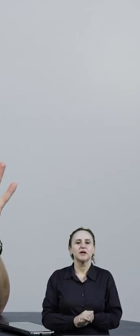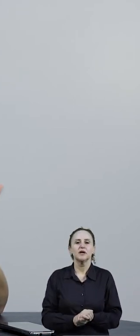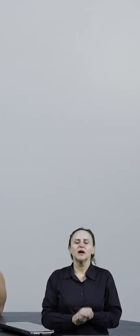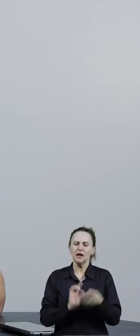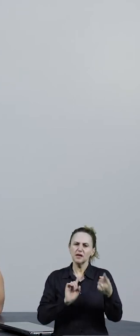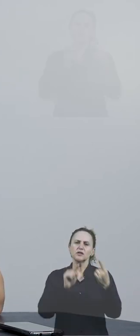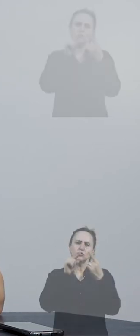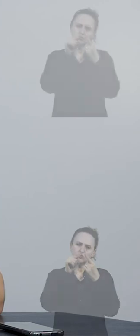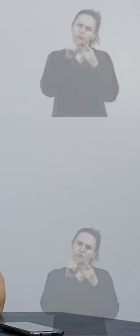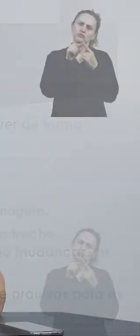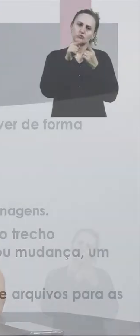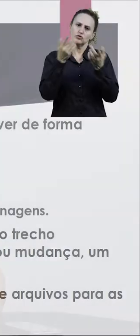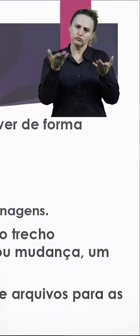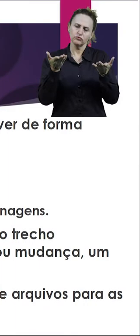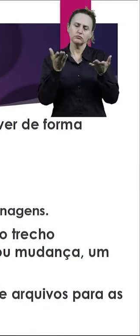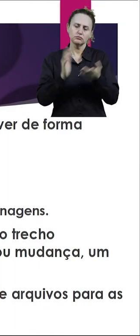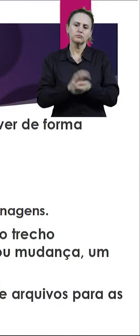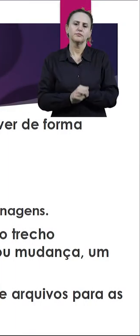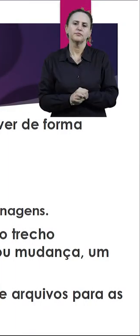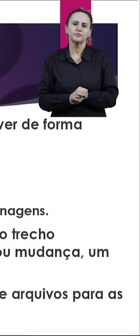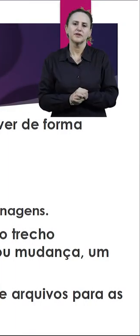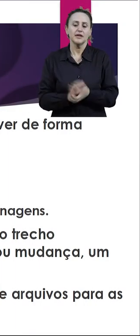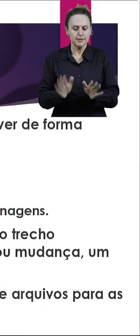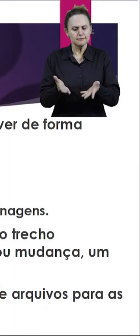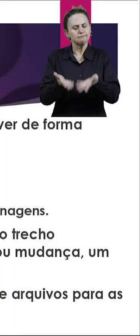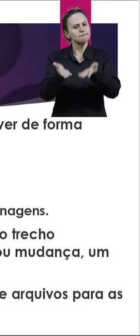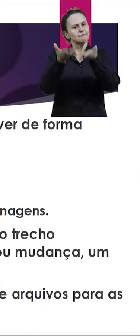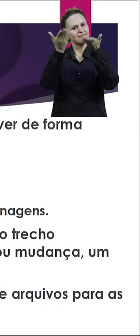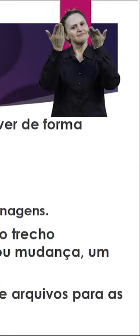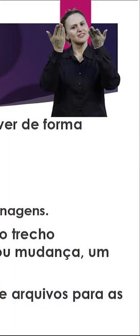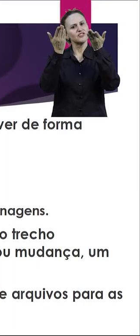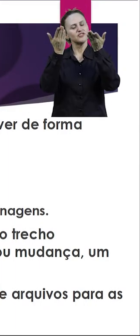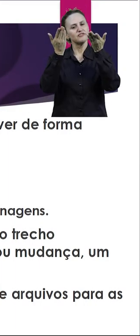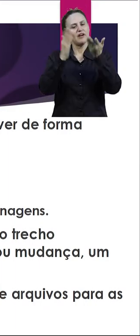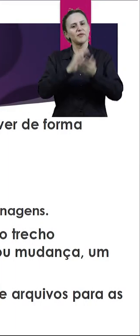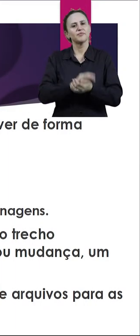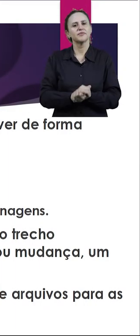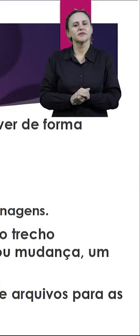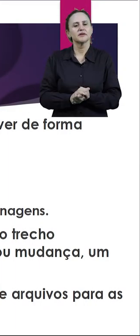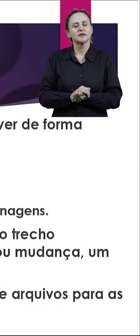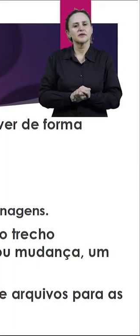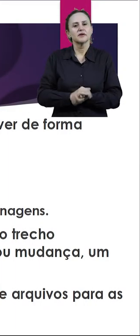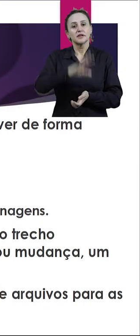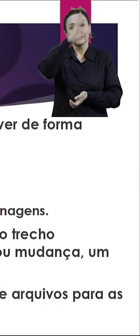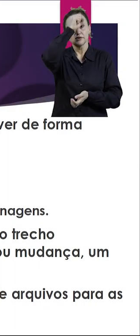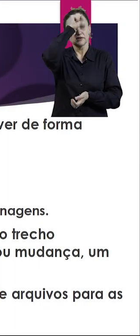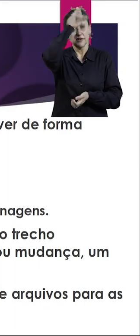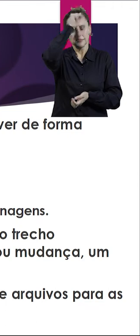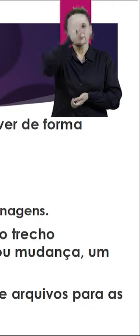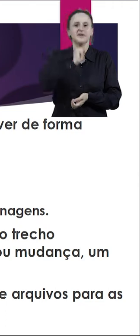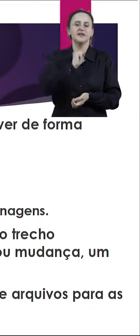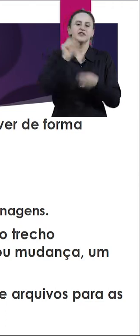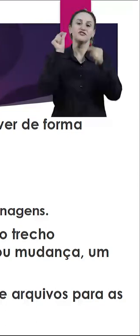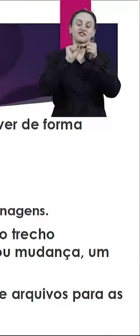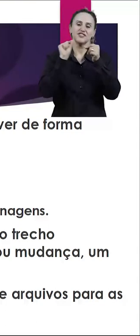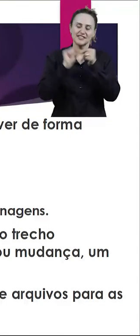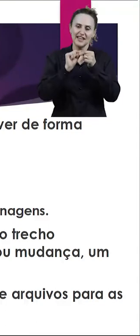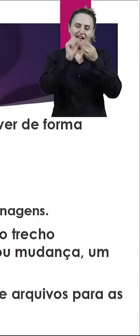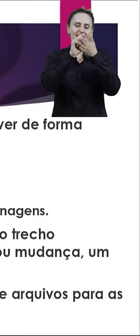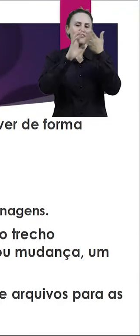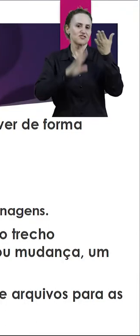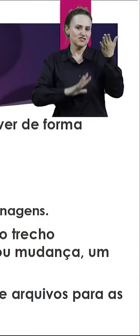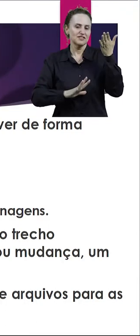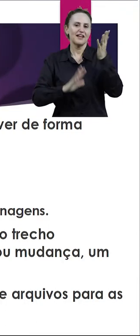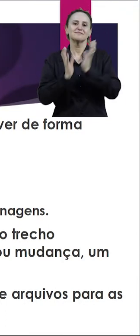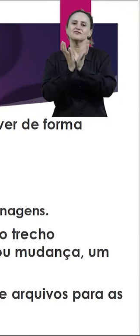então, essa seria a proposta, né? O objetivo, então, é incentivá-los, né, pra que vocês aprendam a fazer uma atividade